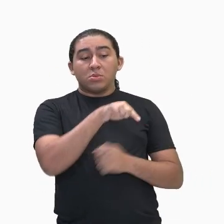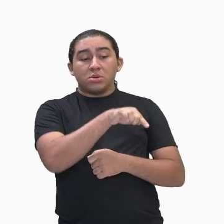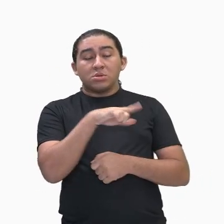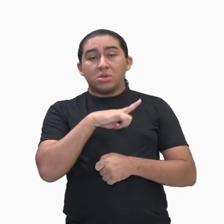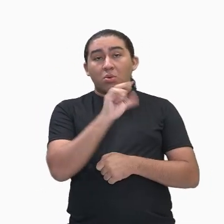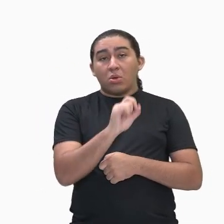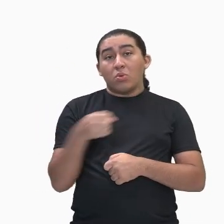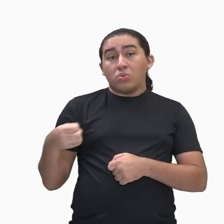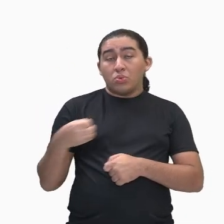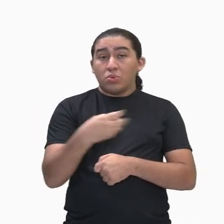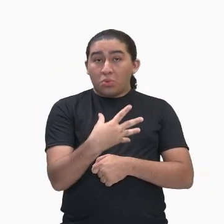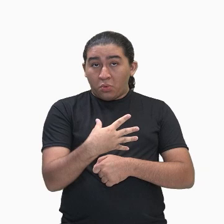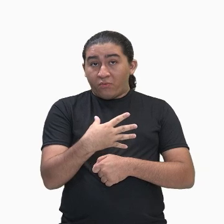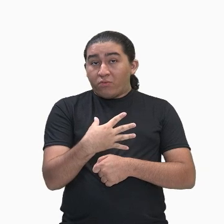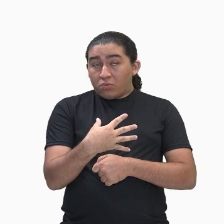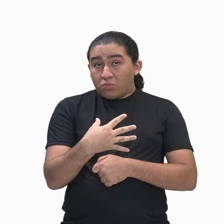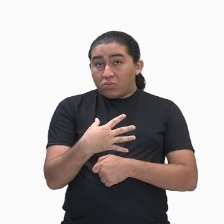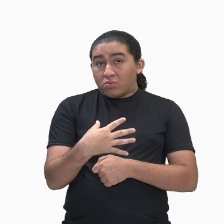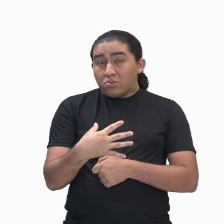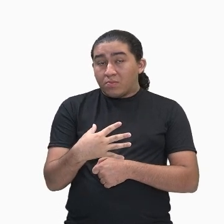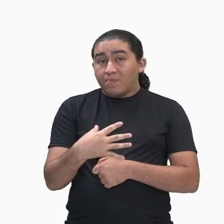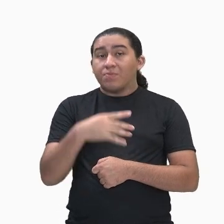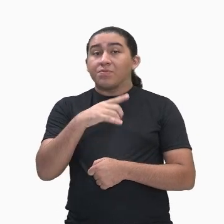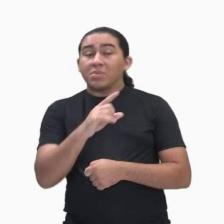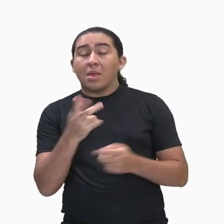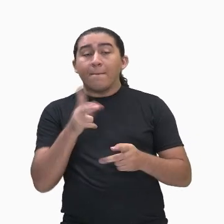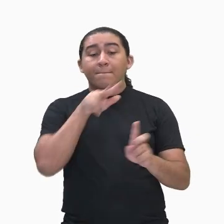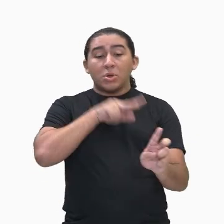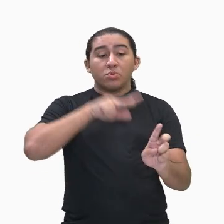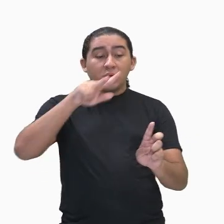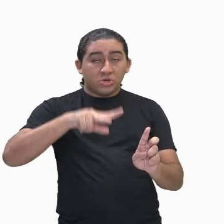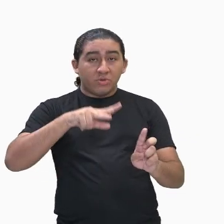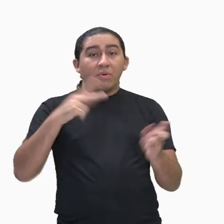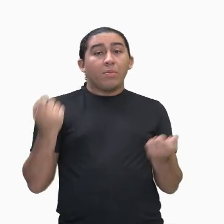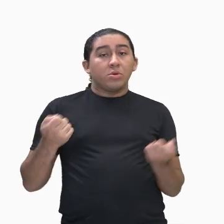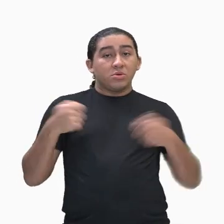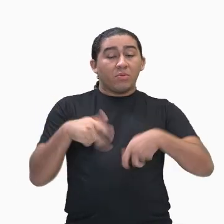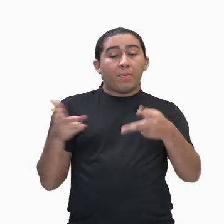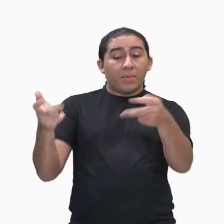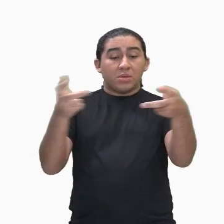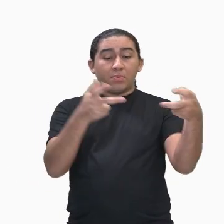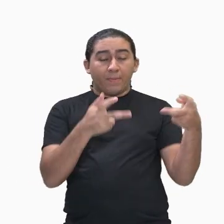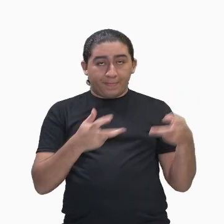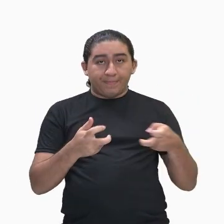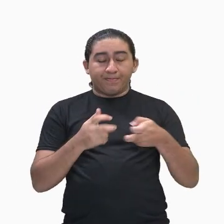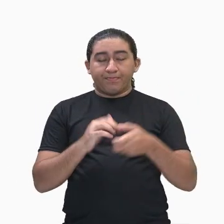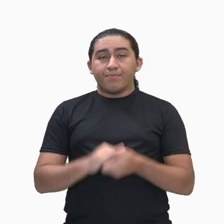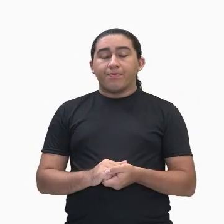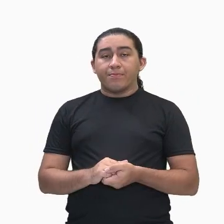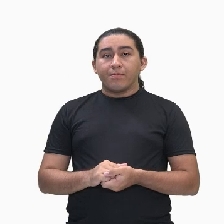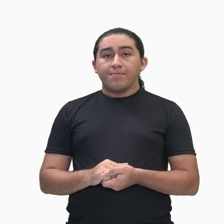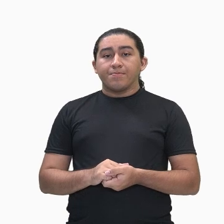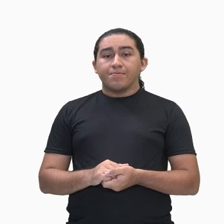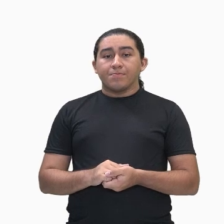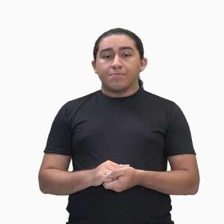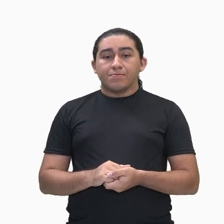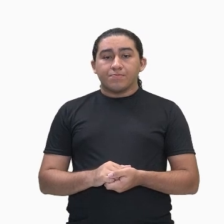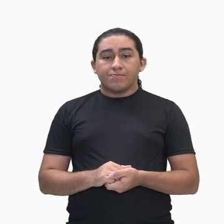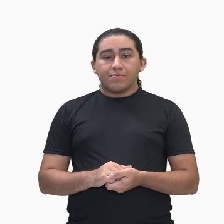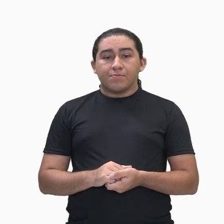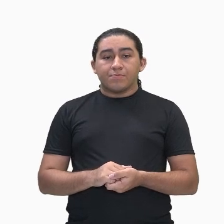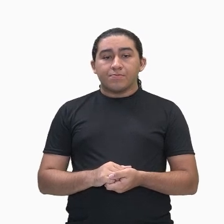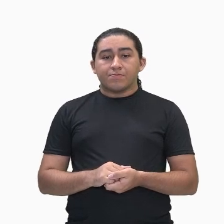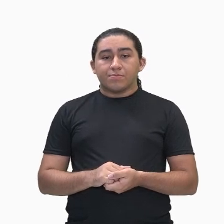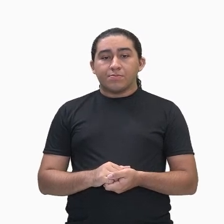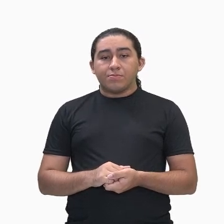neoclassicismo, novo modo de ver as coisas como os clássicos viam também. Deixando um